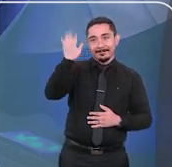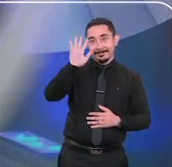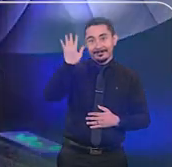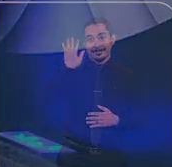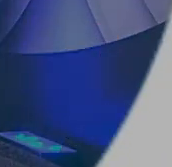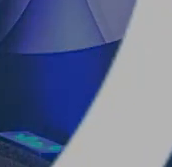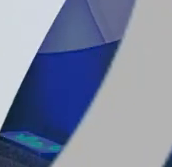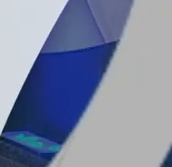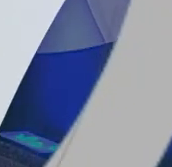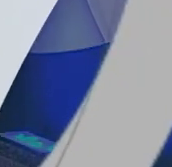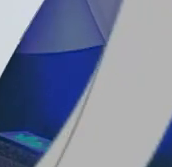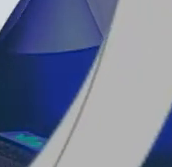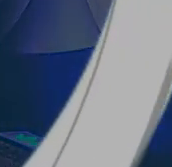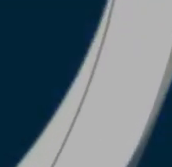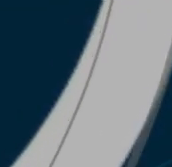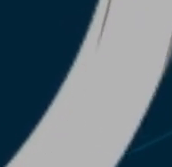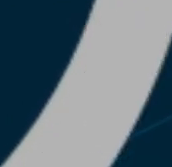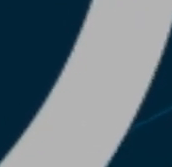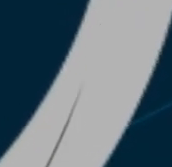próxima!